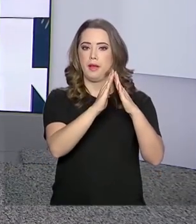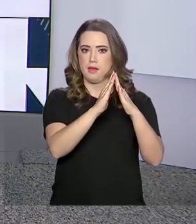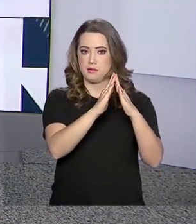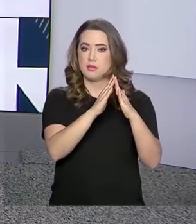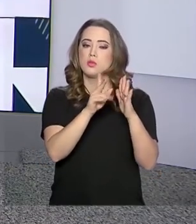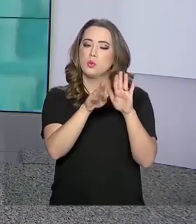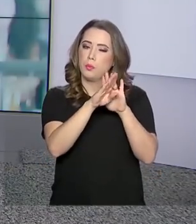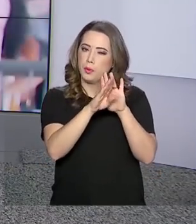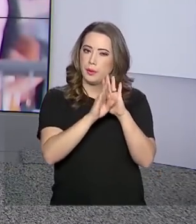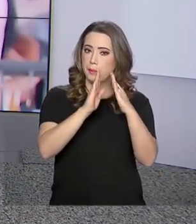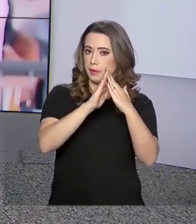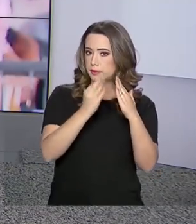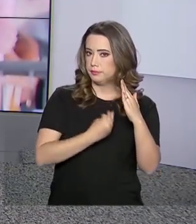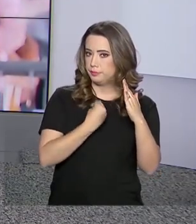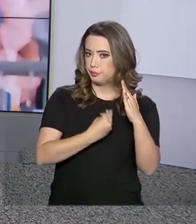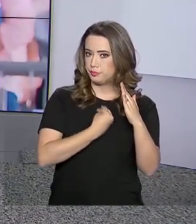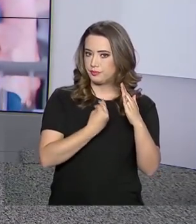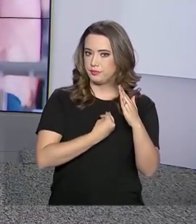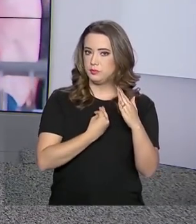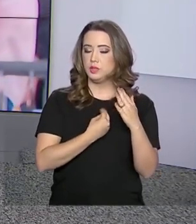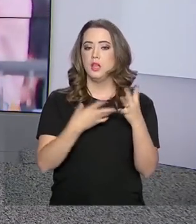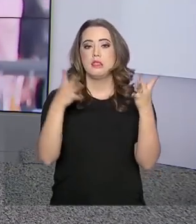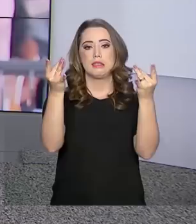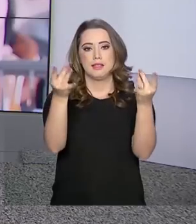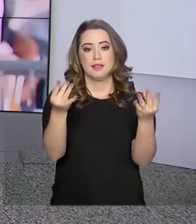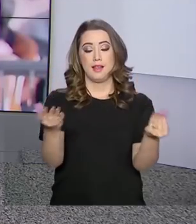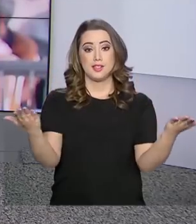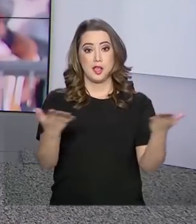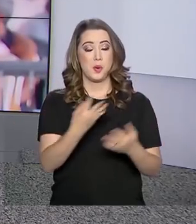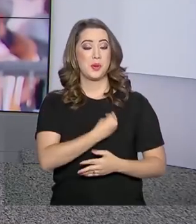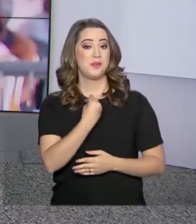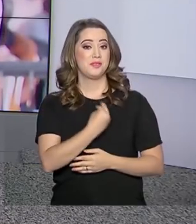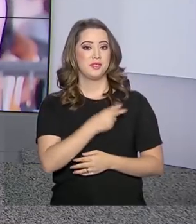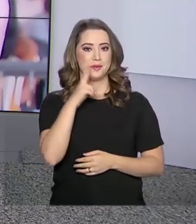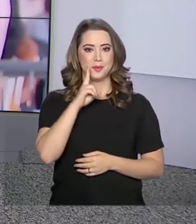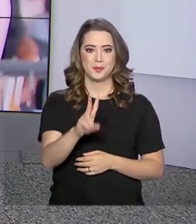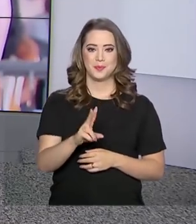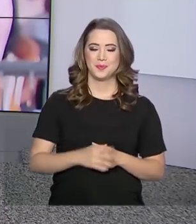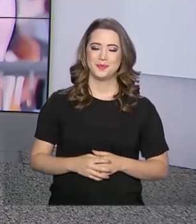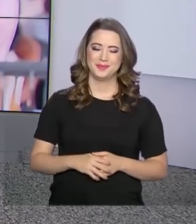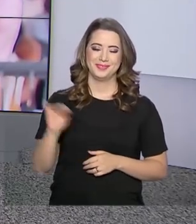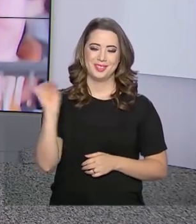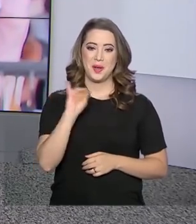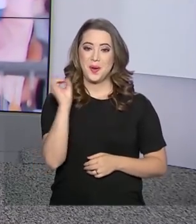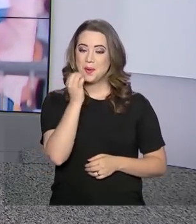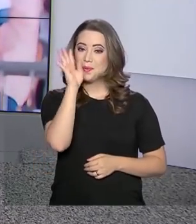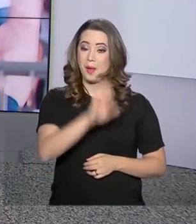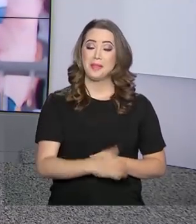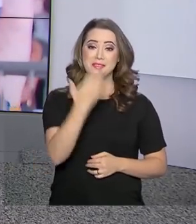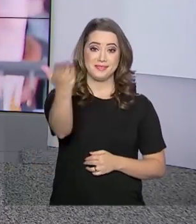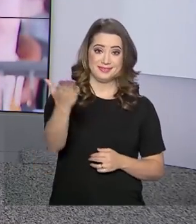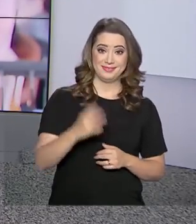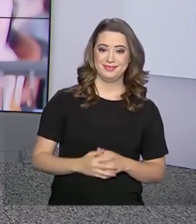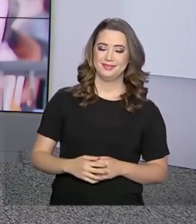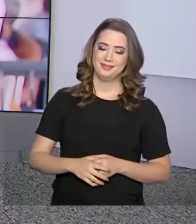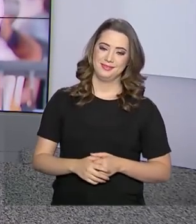repórter Márcia Fernandes já está lá e traz as informações ao vivo para a gente. Oi, Márcia, boa tarde para você.